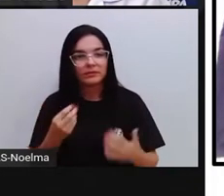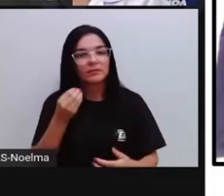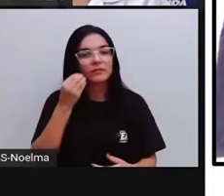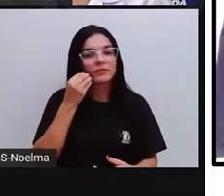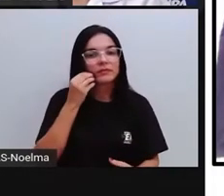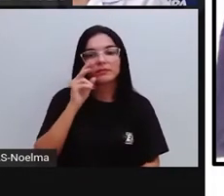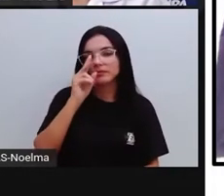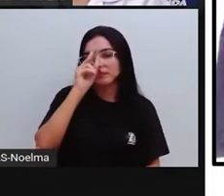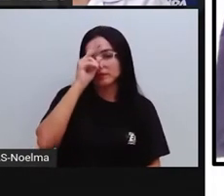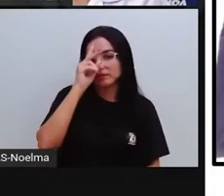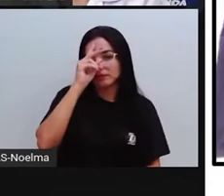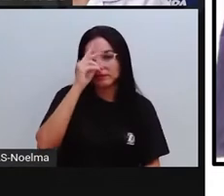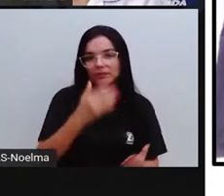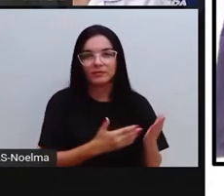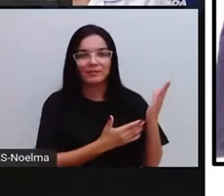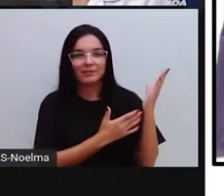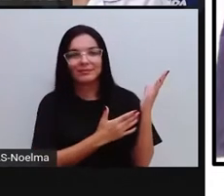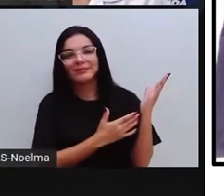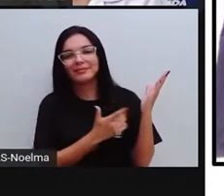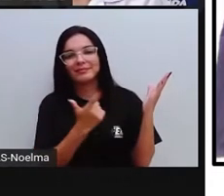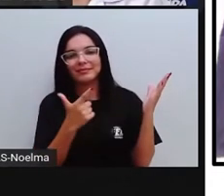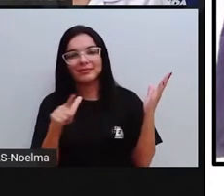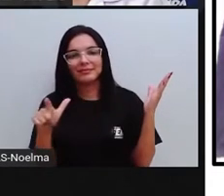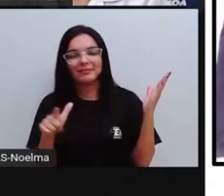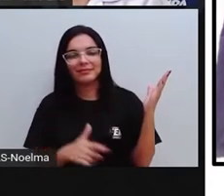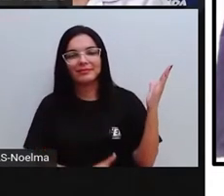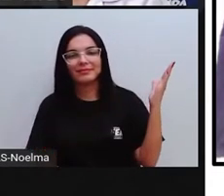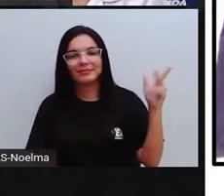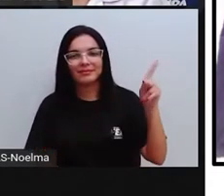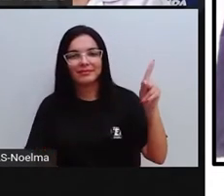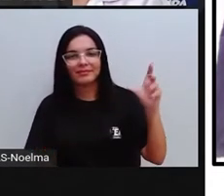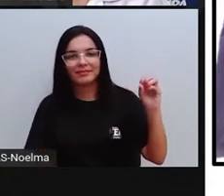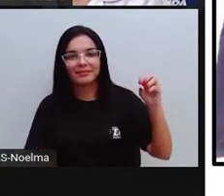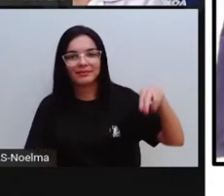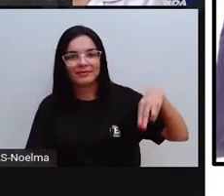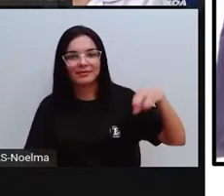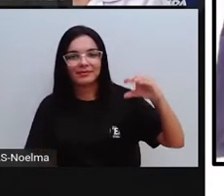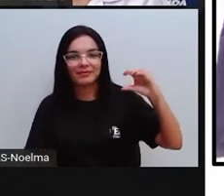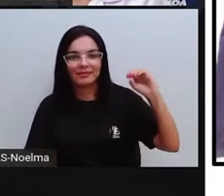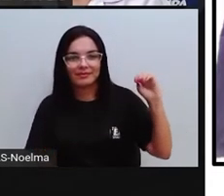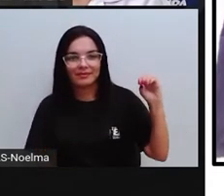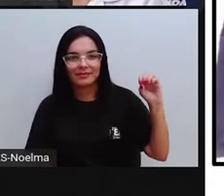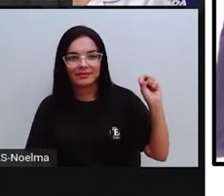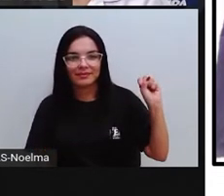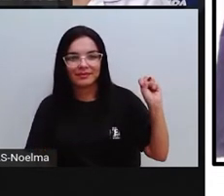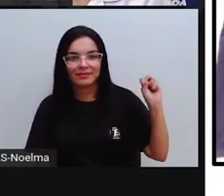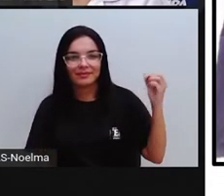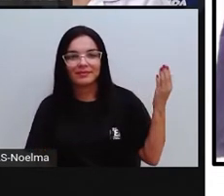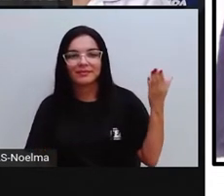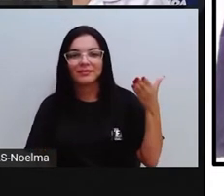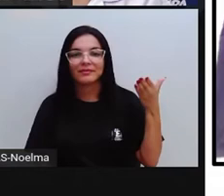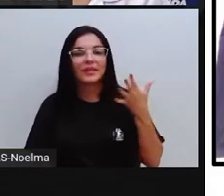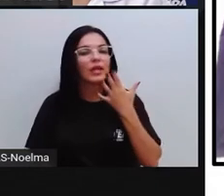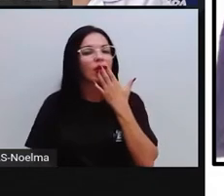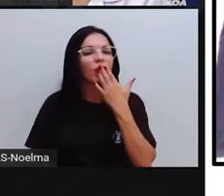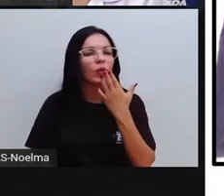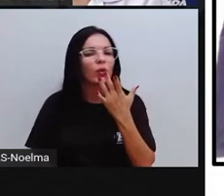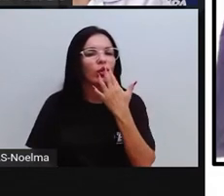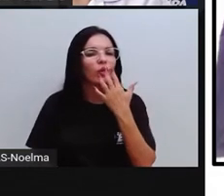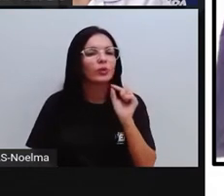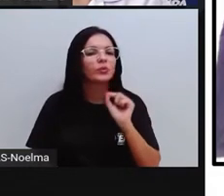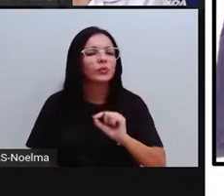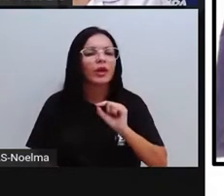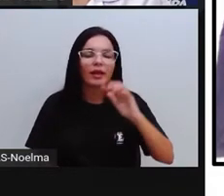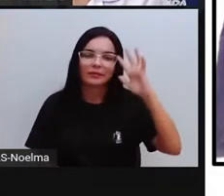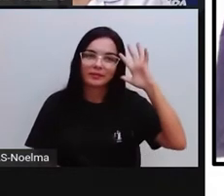Uma história, tá? E olha lá outro panô, certo? Com as cores ali, ó,